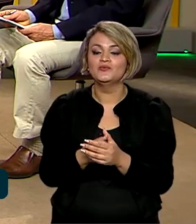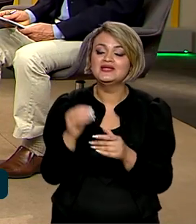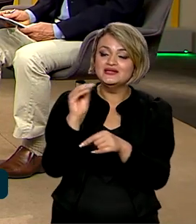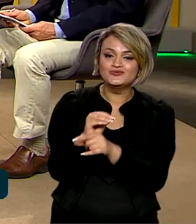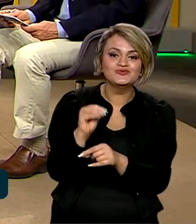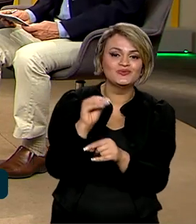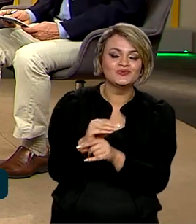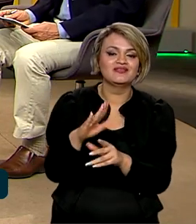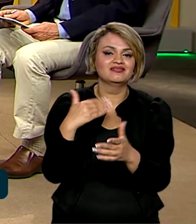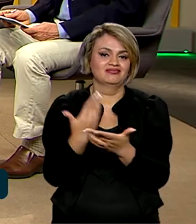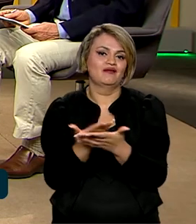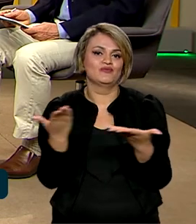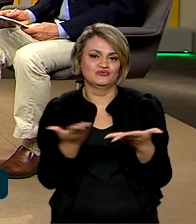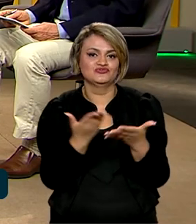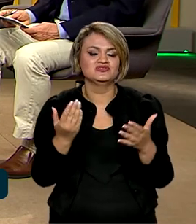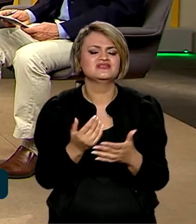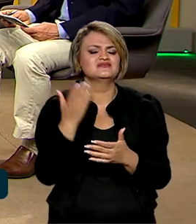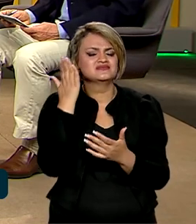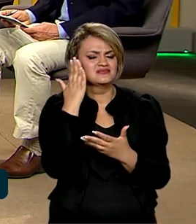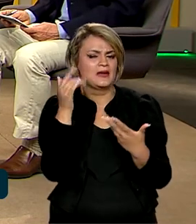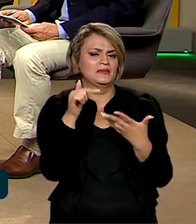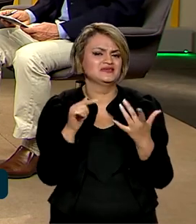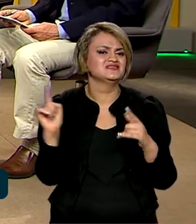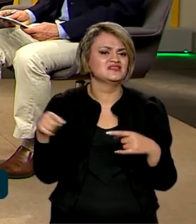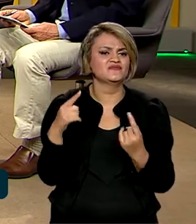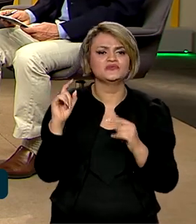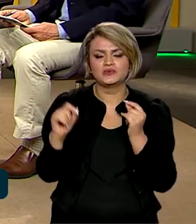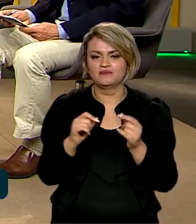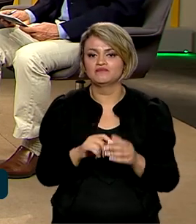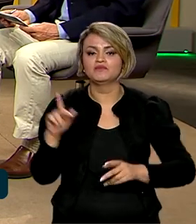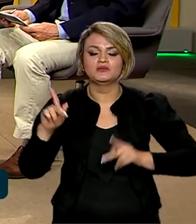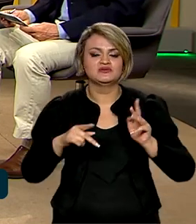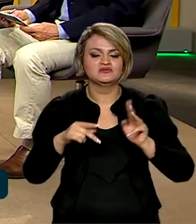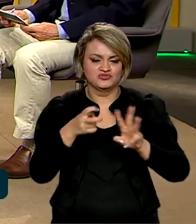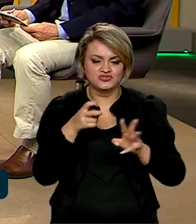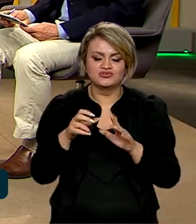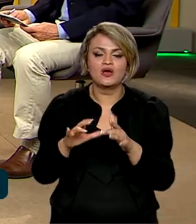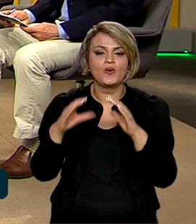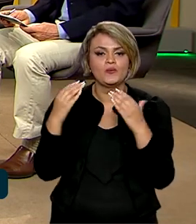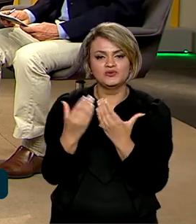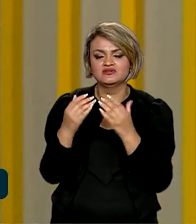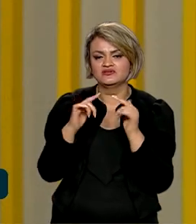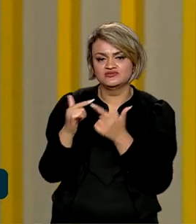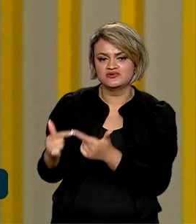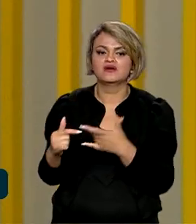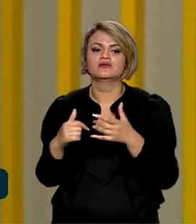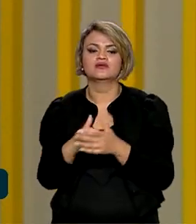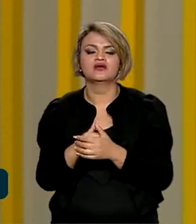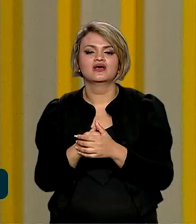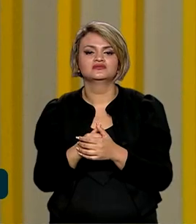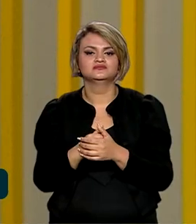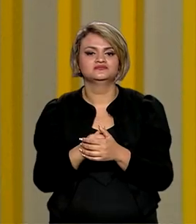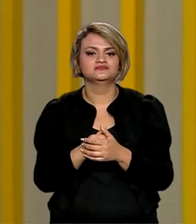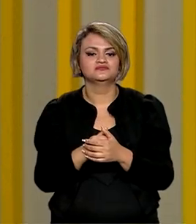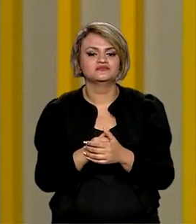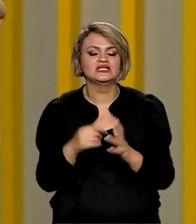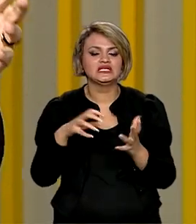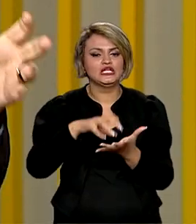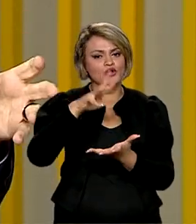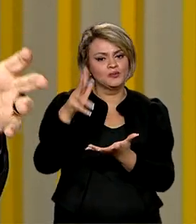até o momento, com todos os dilemas que tem. Os povos indígenas, as comunidades tradicionais, os